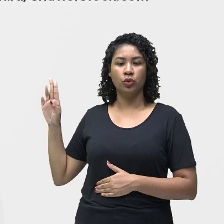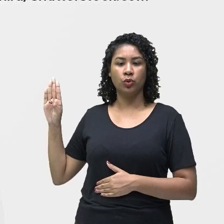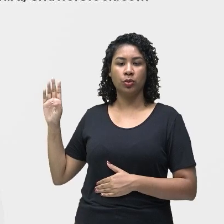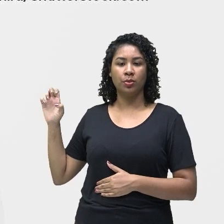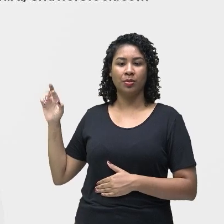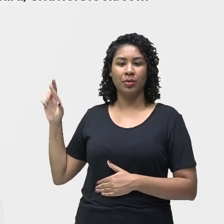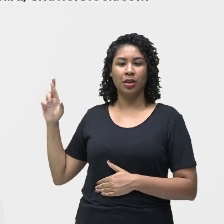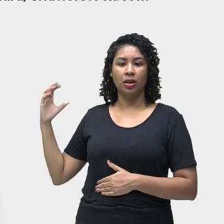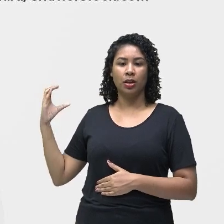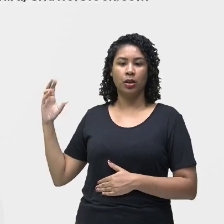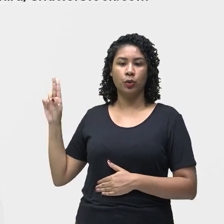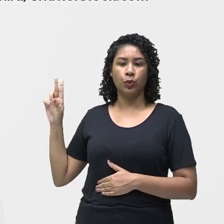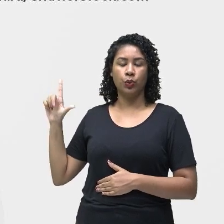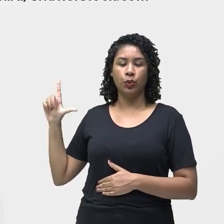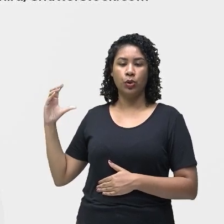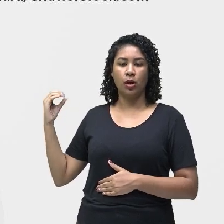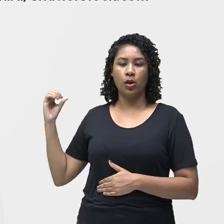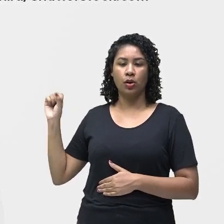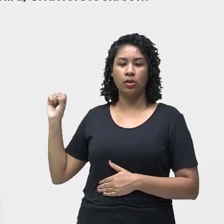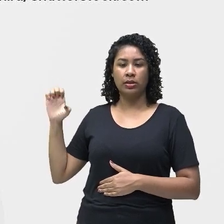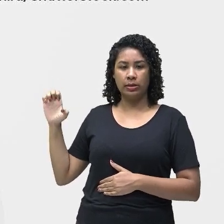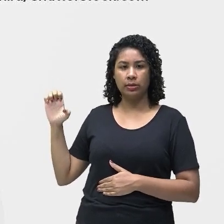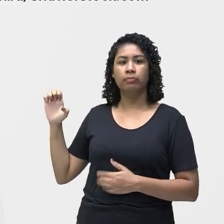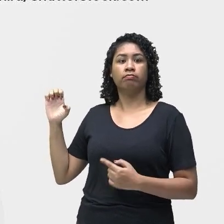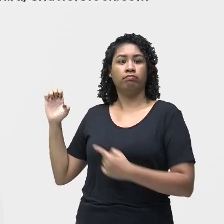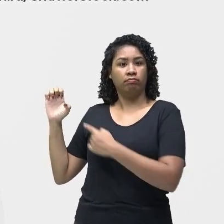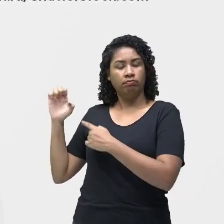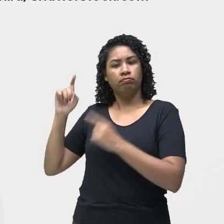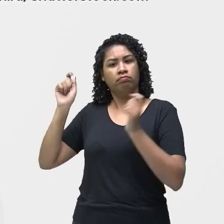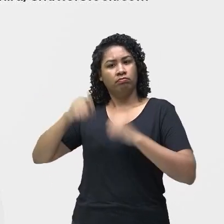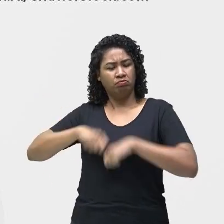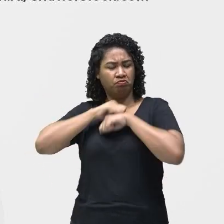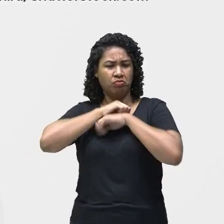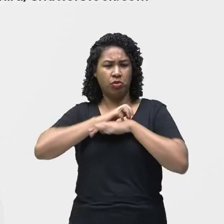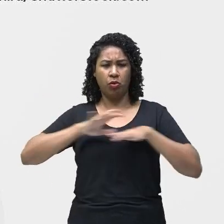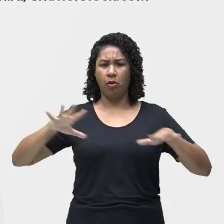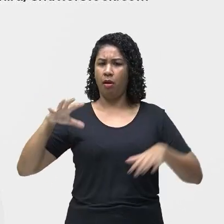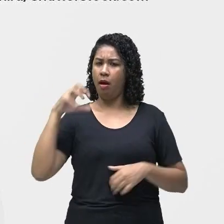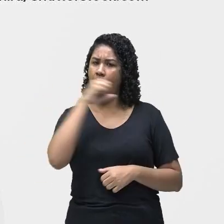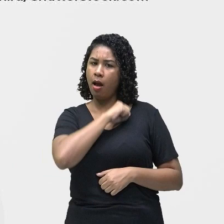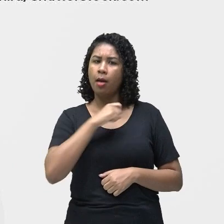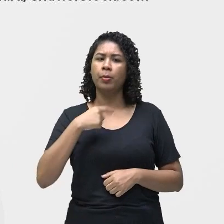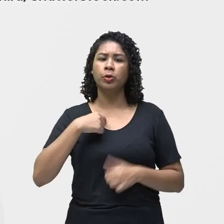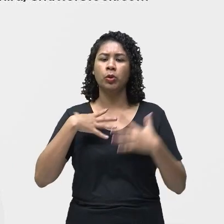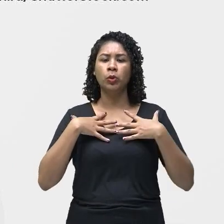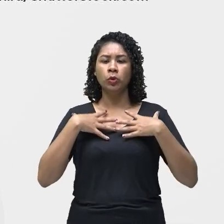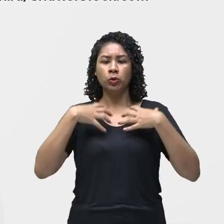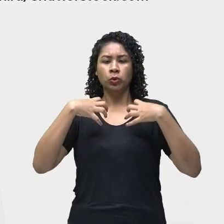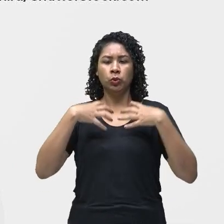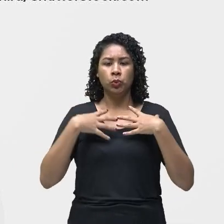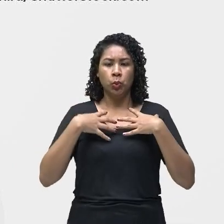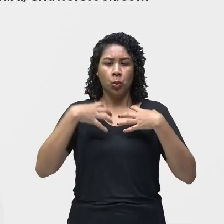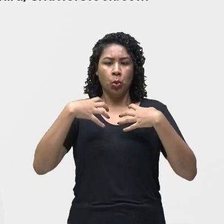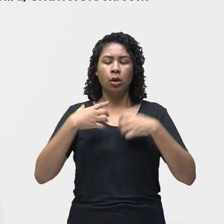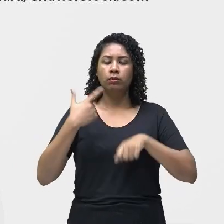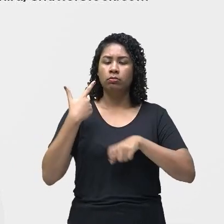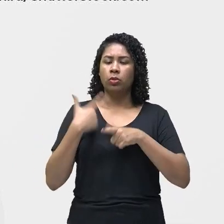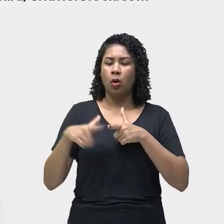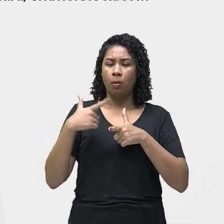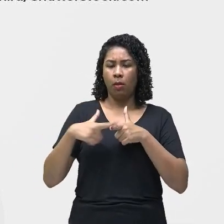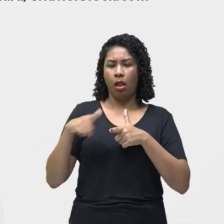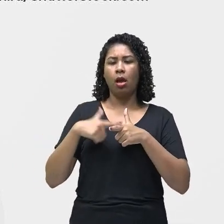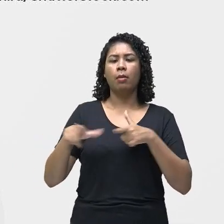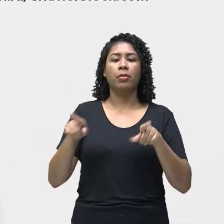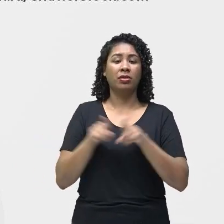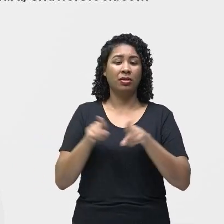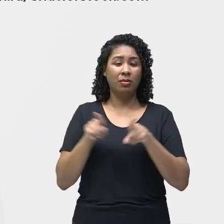é uma doença contagiosa, que afeta principalmente o pulmão, mas também afeta